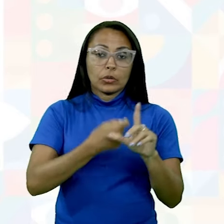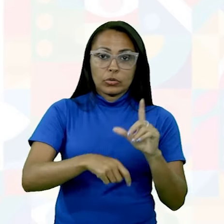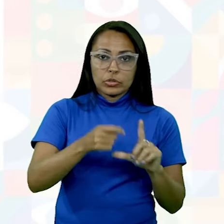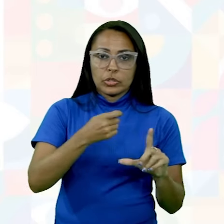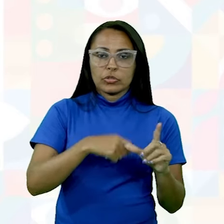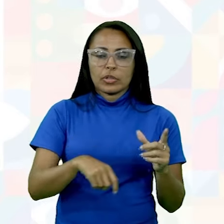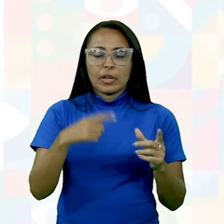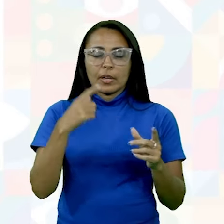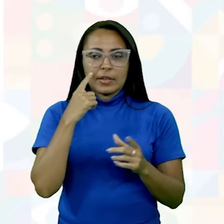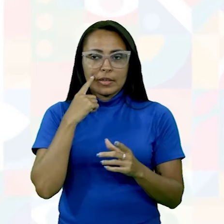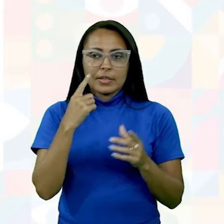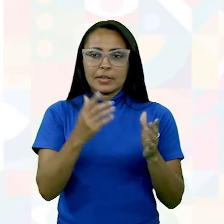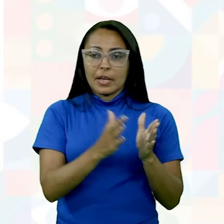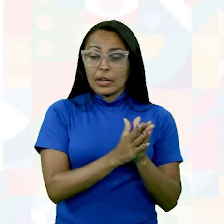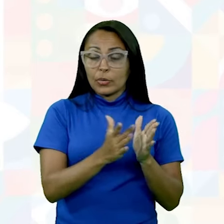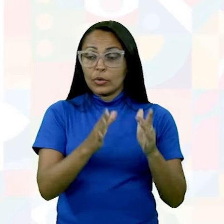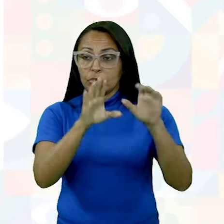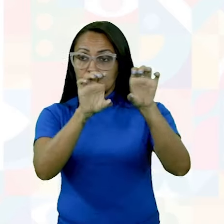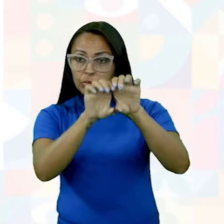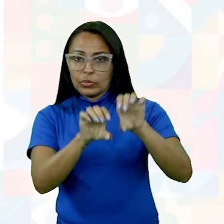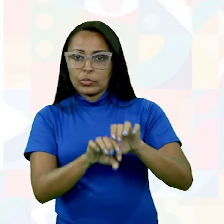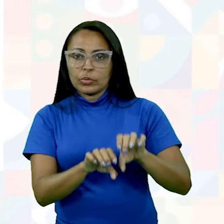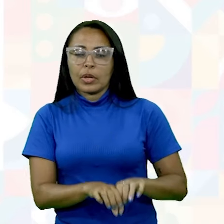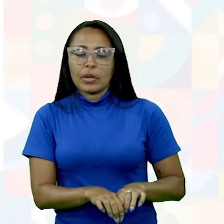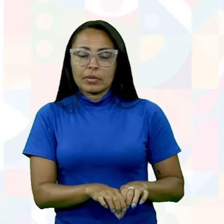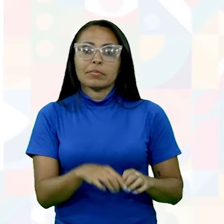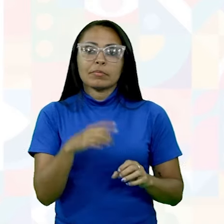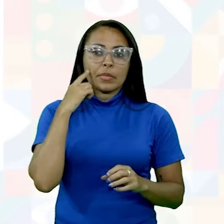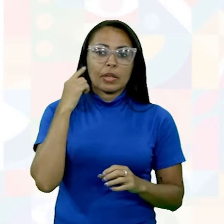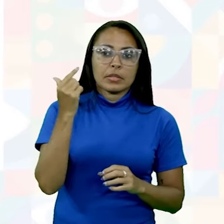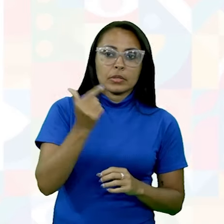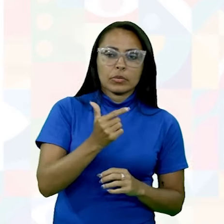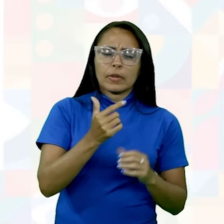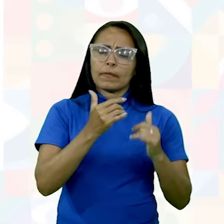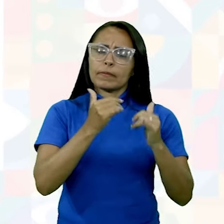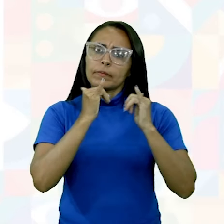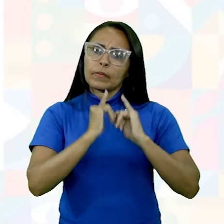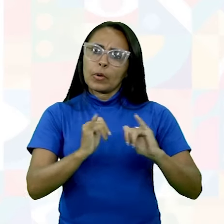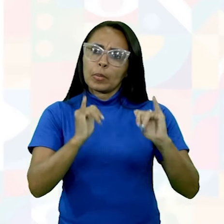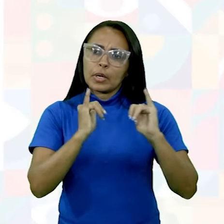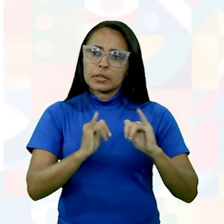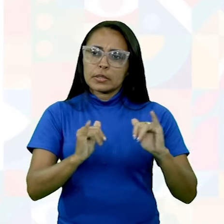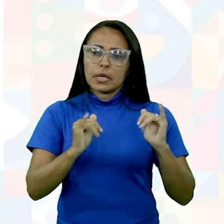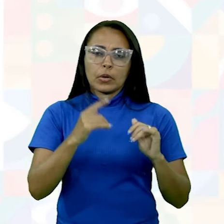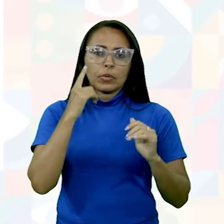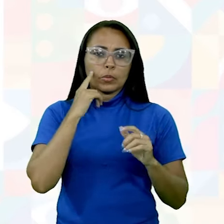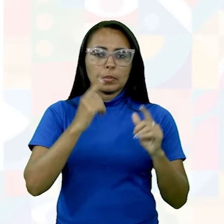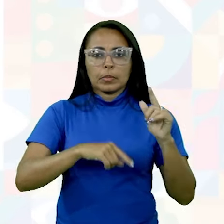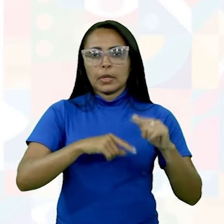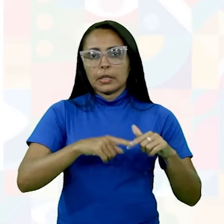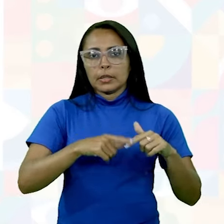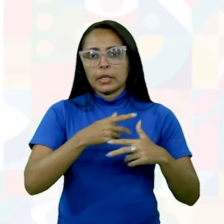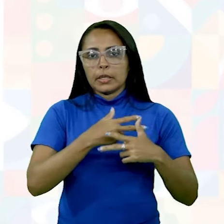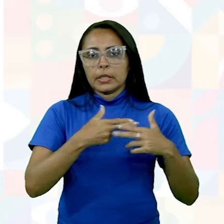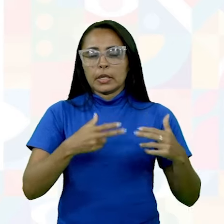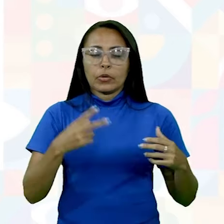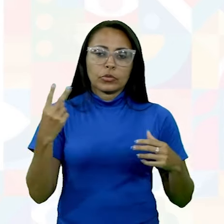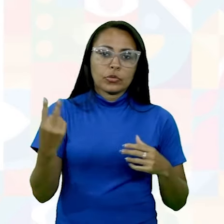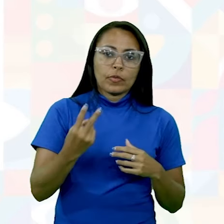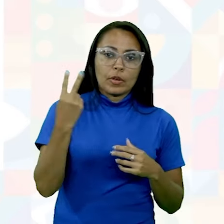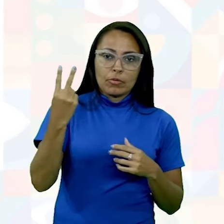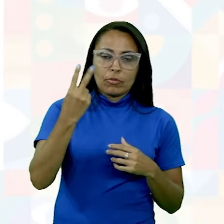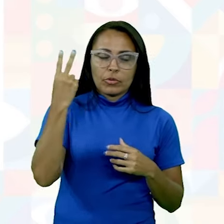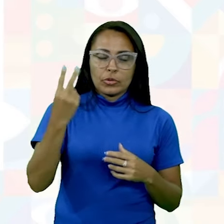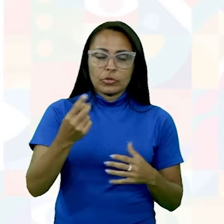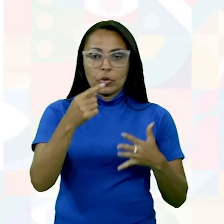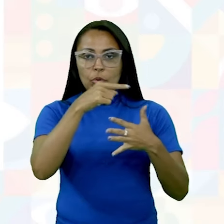inserida nessa estrutura, fazendo com que as informações, os produtos, materiais e os valores contábeis